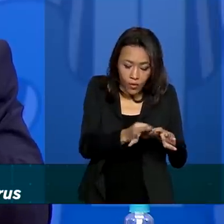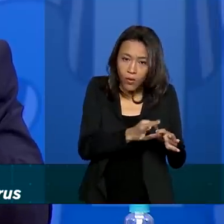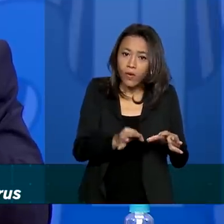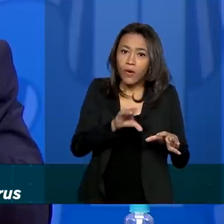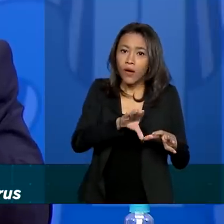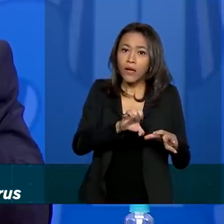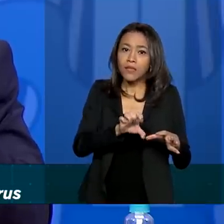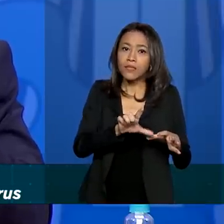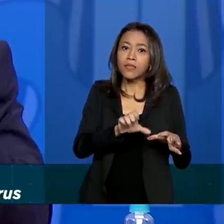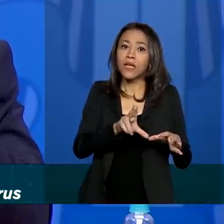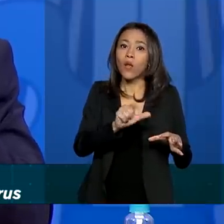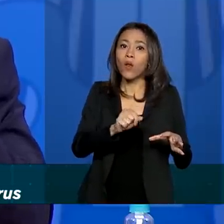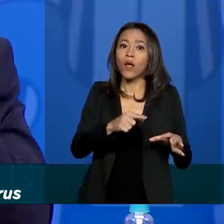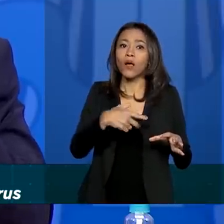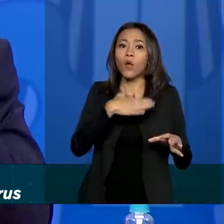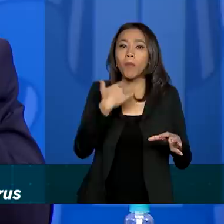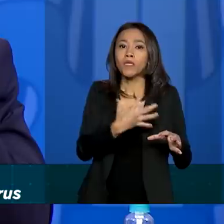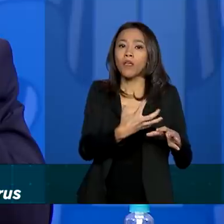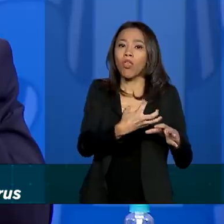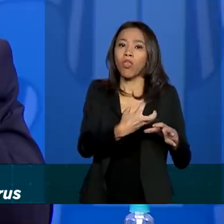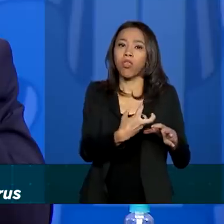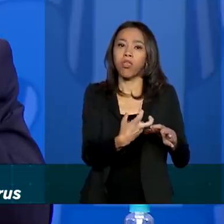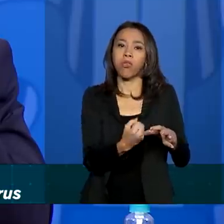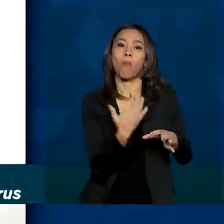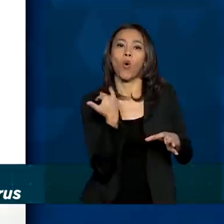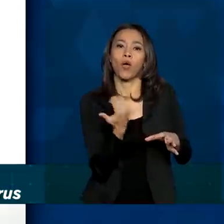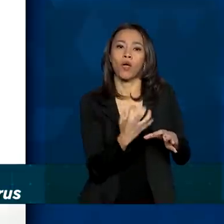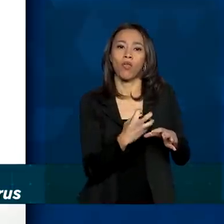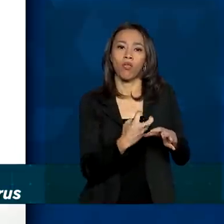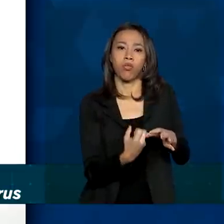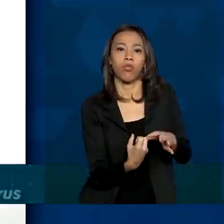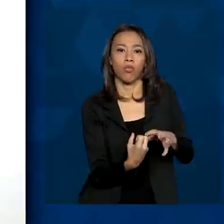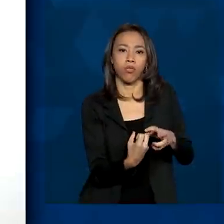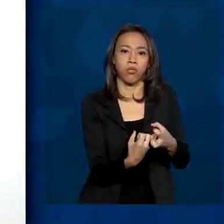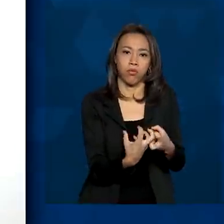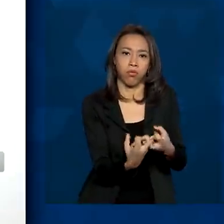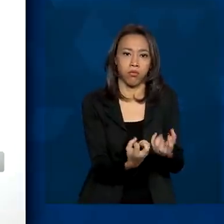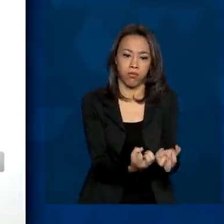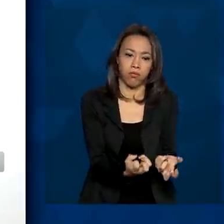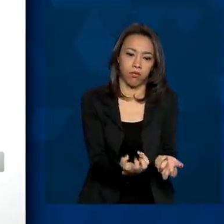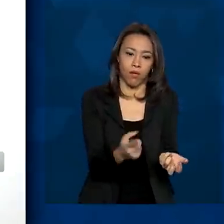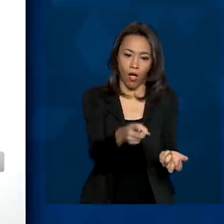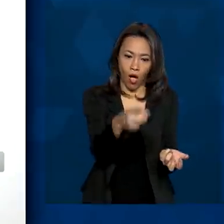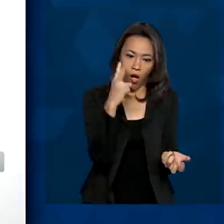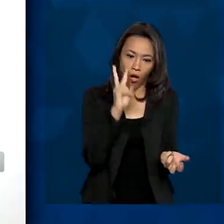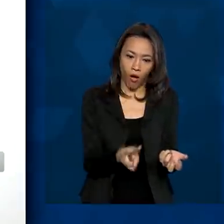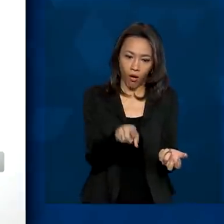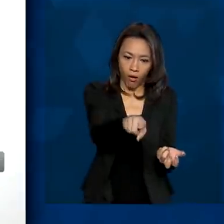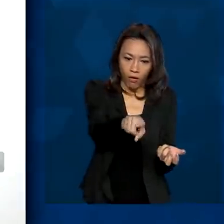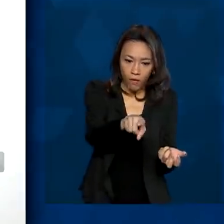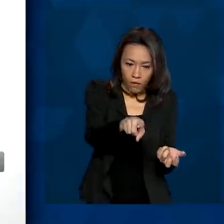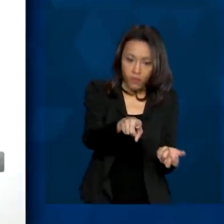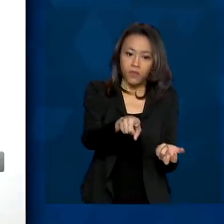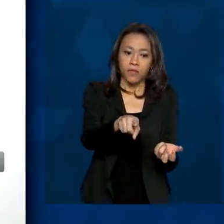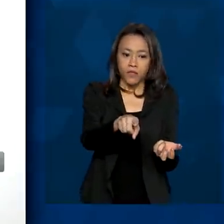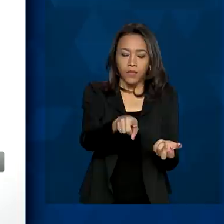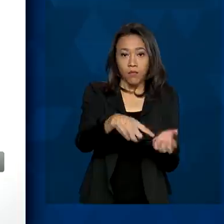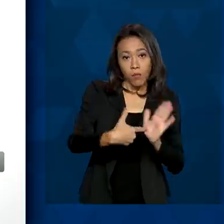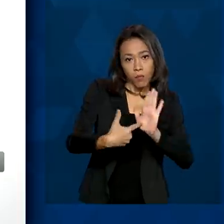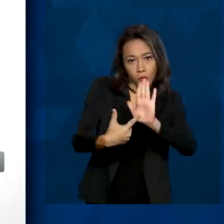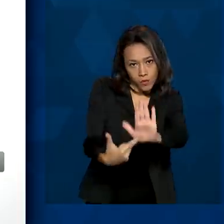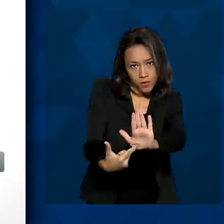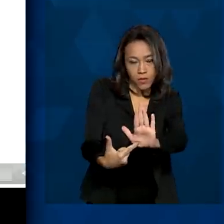em uma série de células mortas. Essa foto, ela mostra um modelamento matemático e